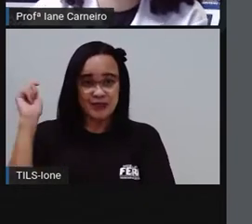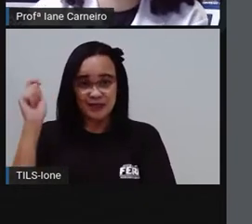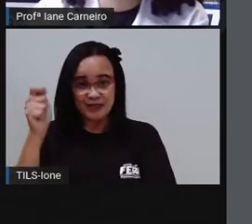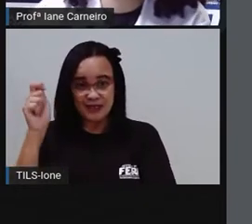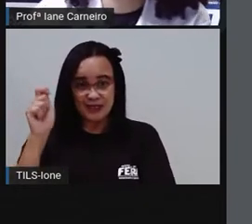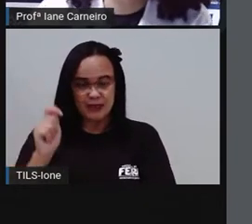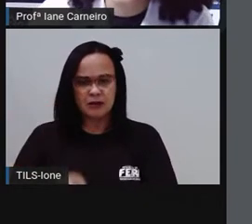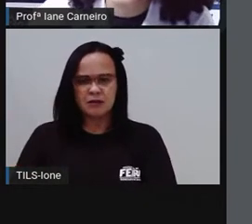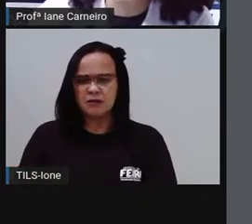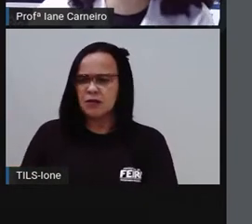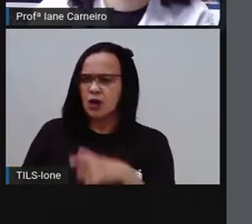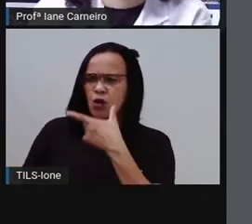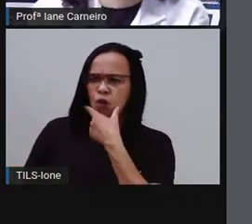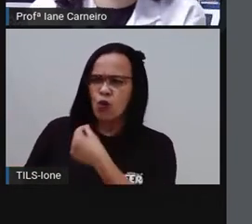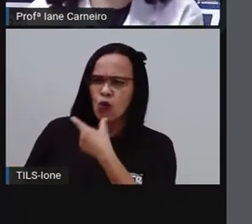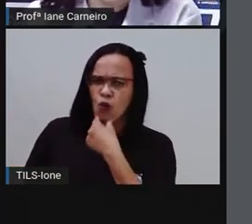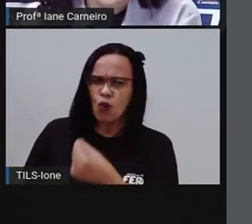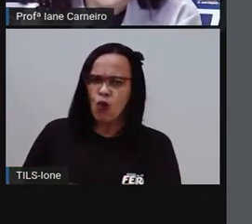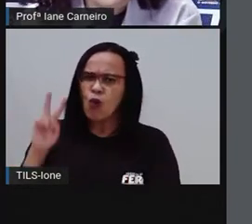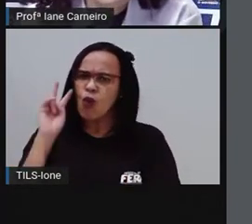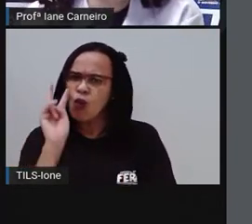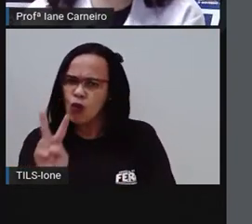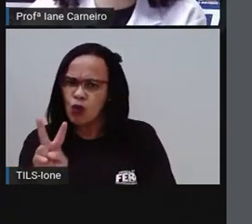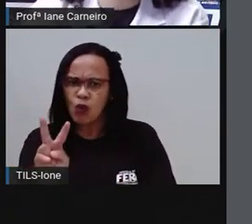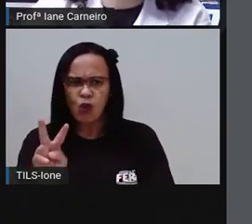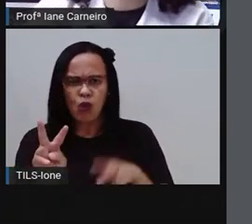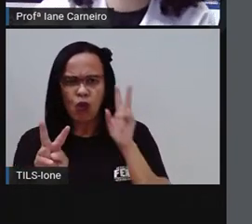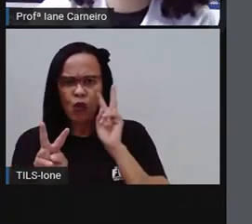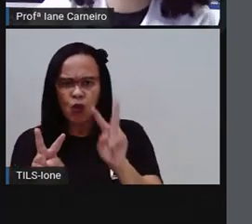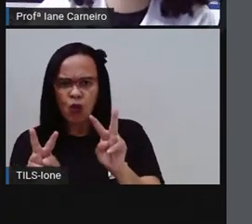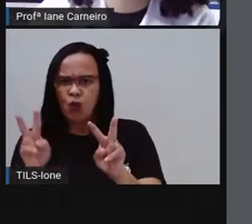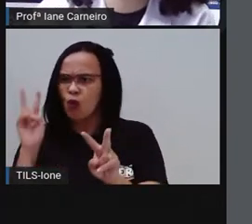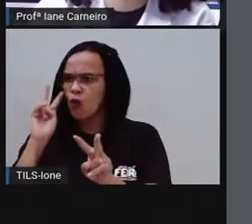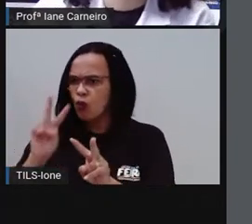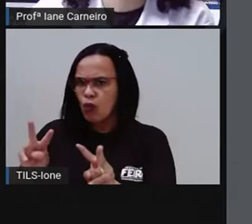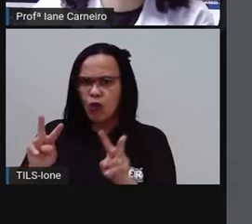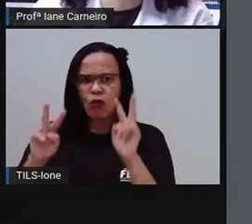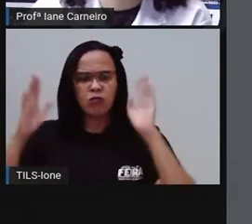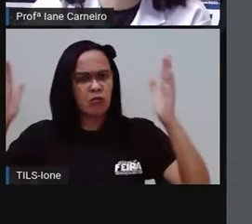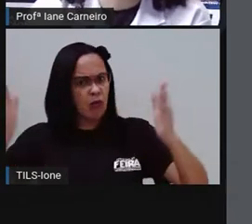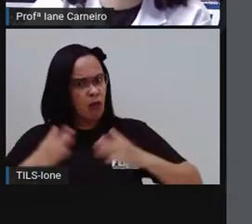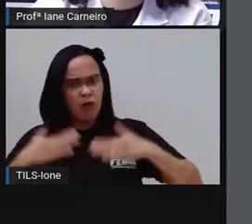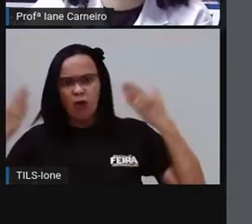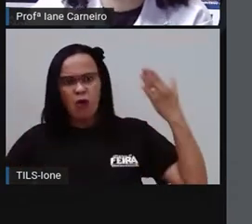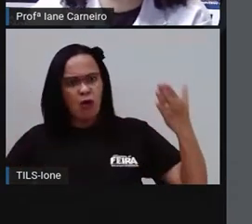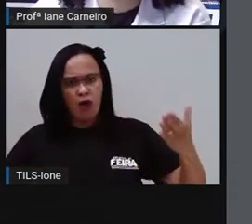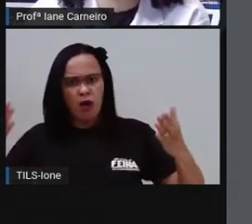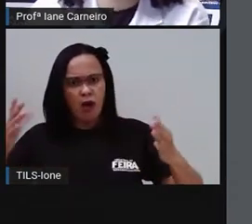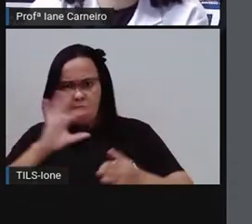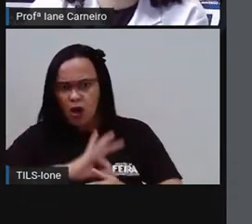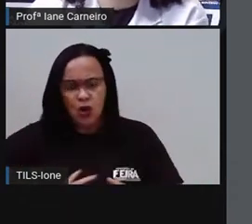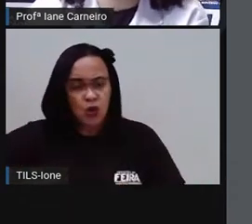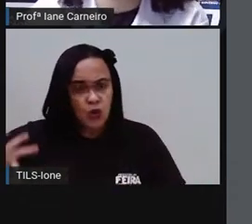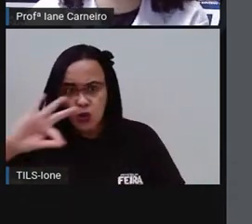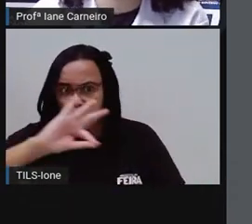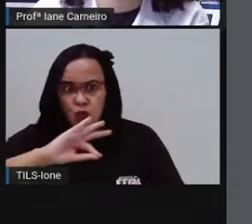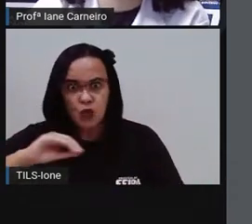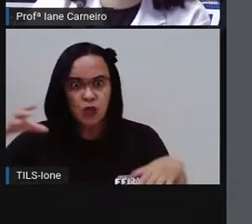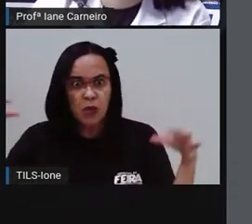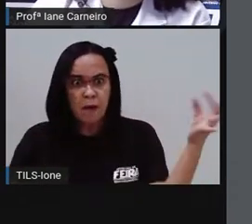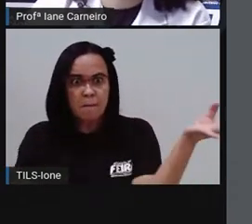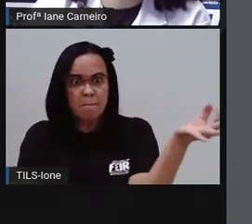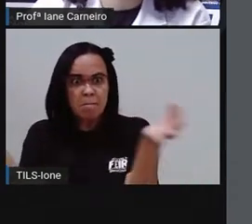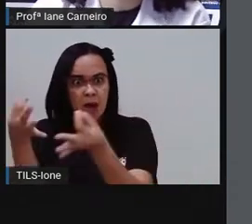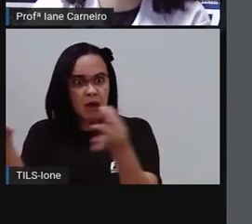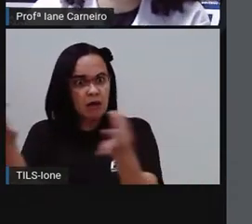Pedro olhou, olhou de novo e até se assustou. Tudo ali era realmente perfeito.